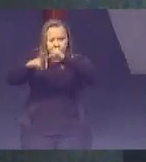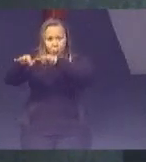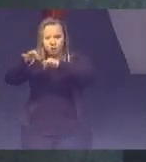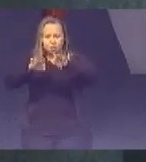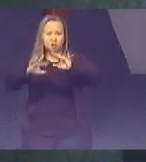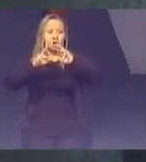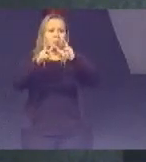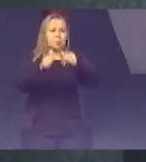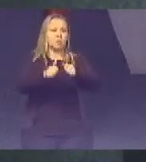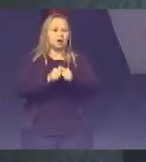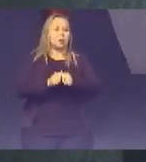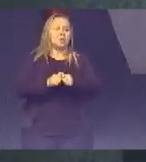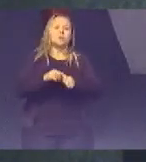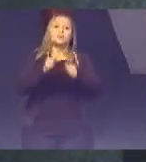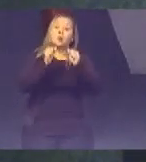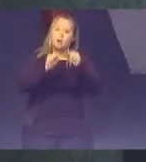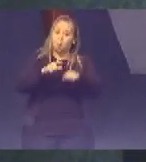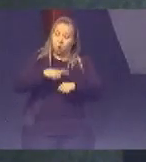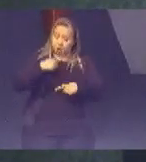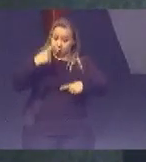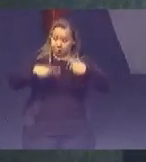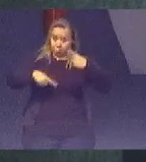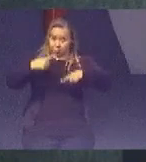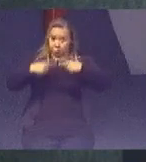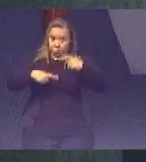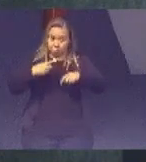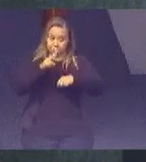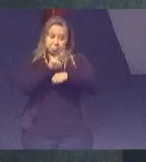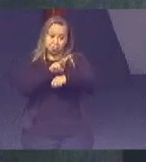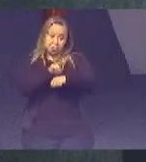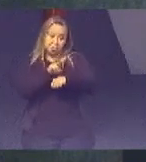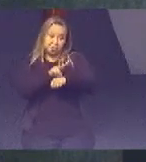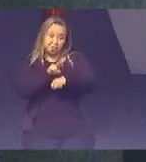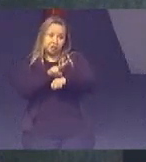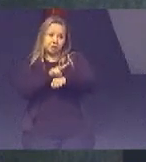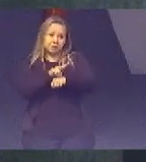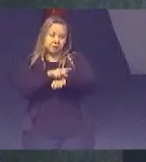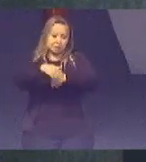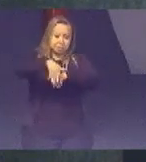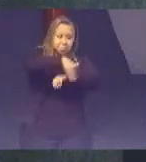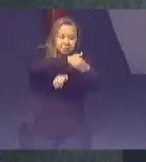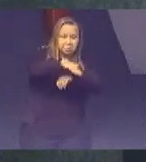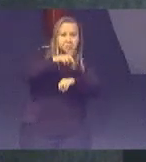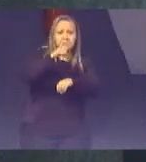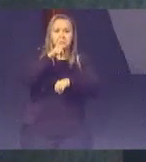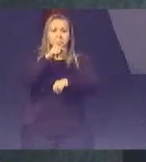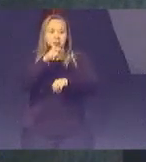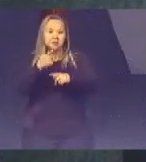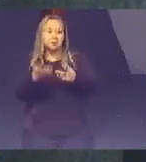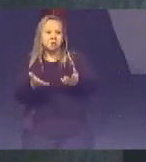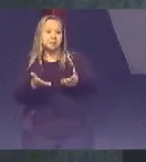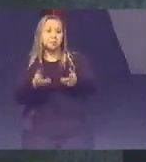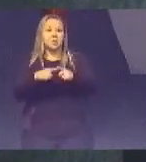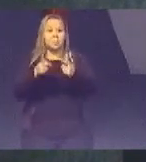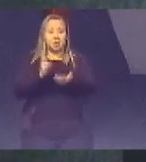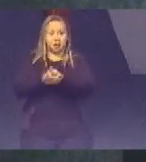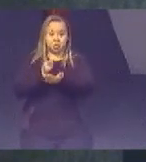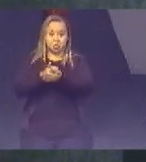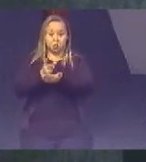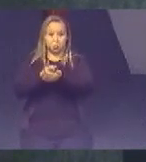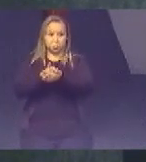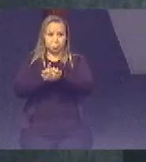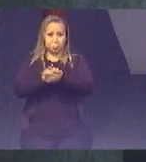exemplo A gente pode ter Uma política De preservação De zonas costeiras Ou várias coisas Mas se a gente Continuar com uma Matriz